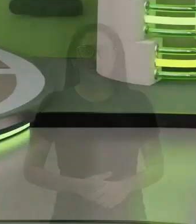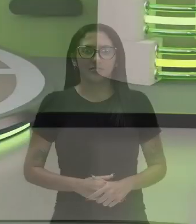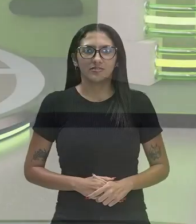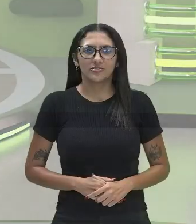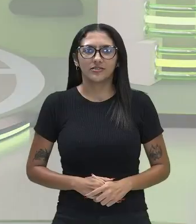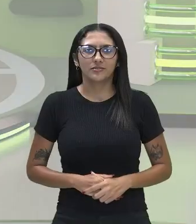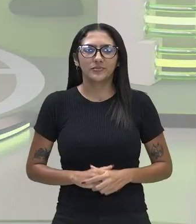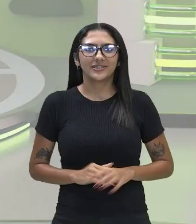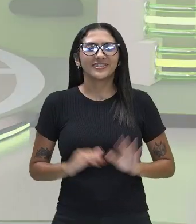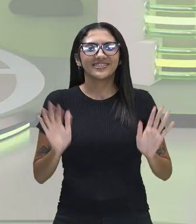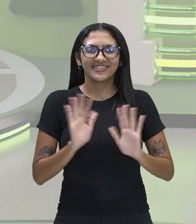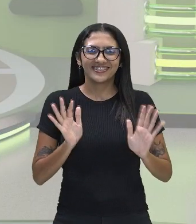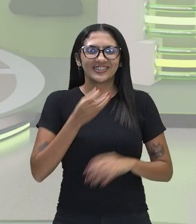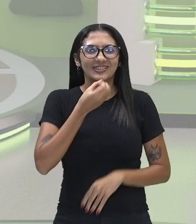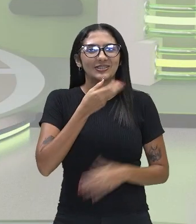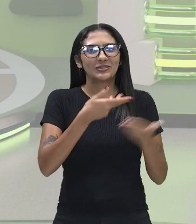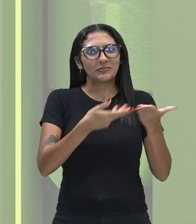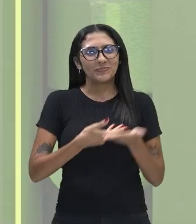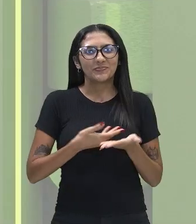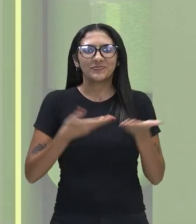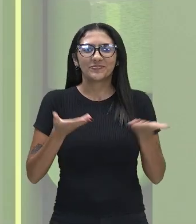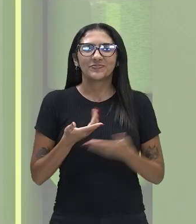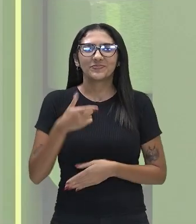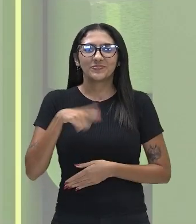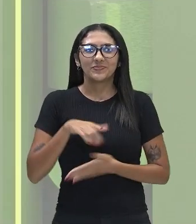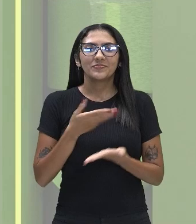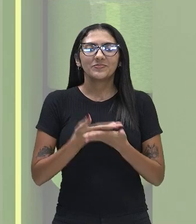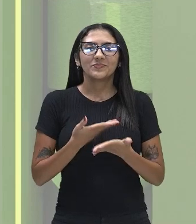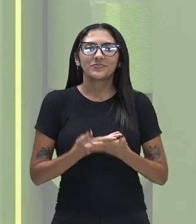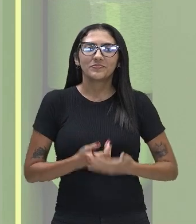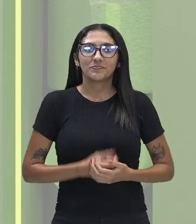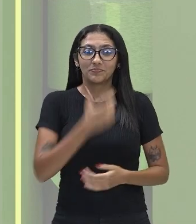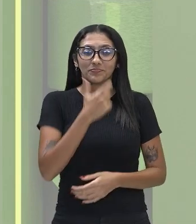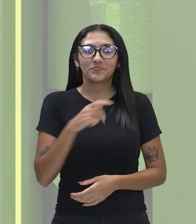Olá, sejam muito bem-vindos. Olá,